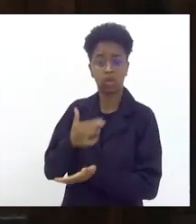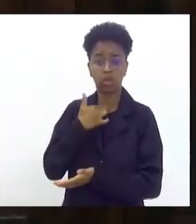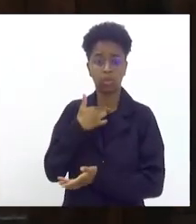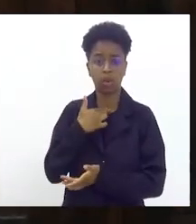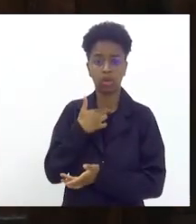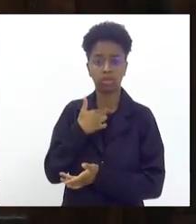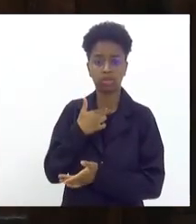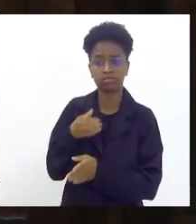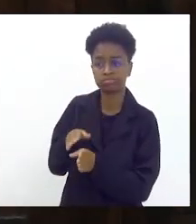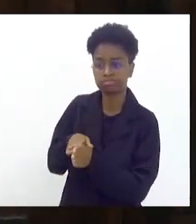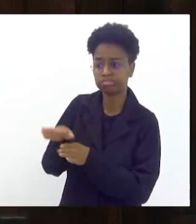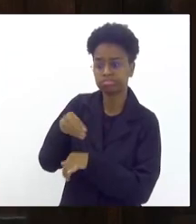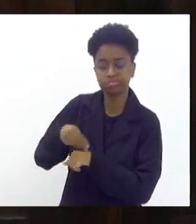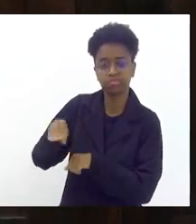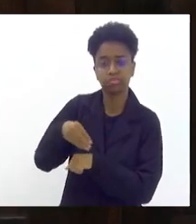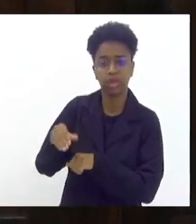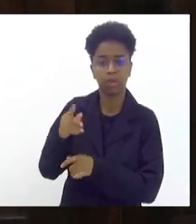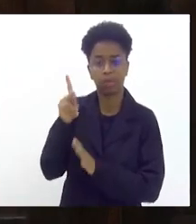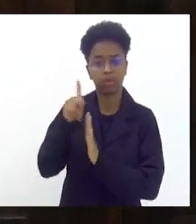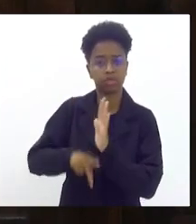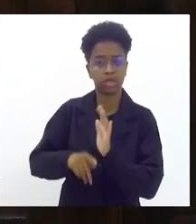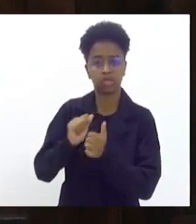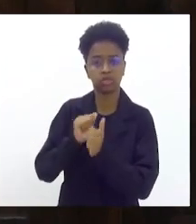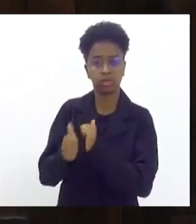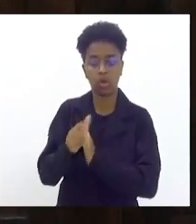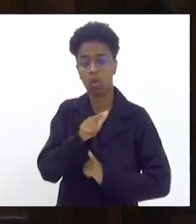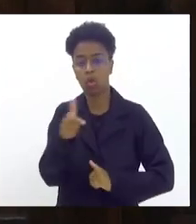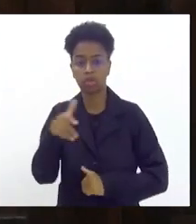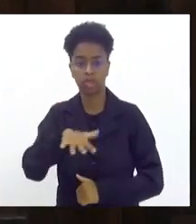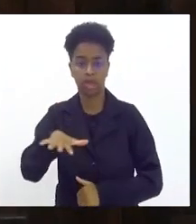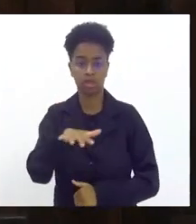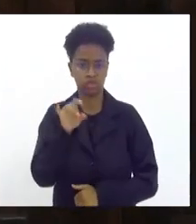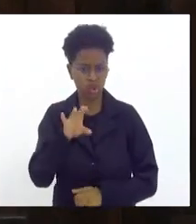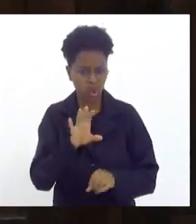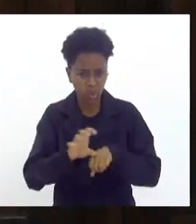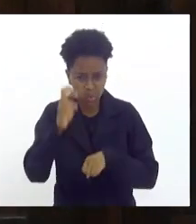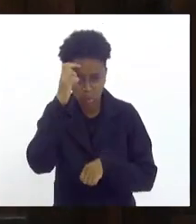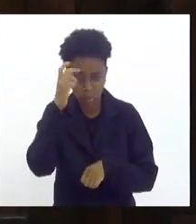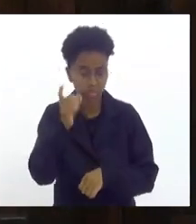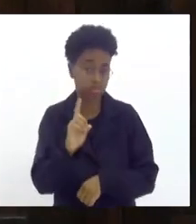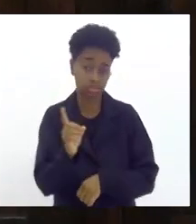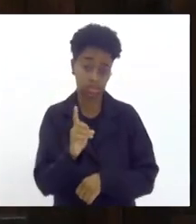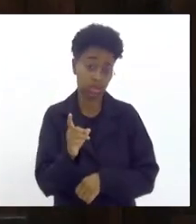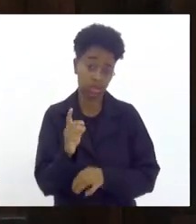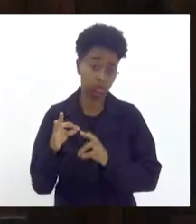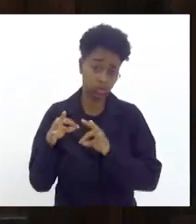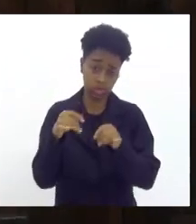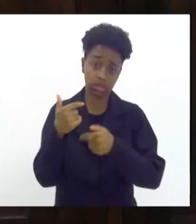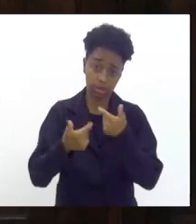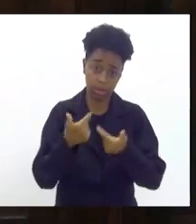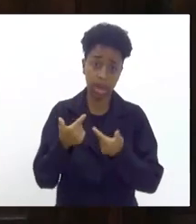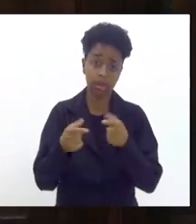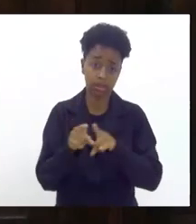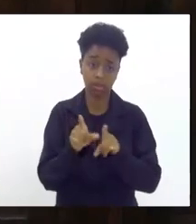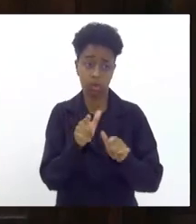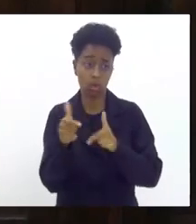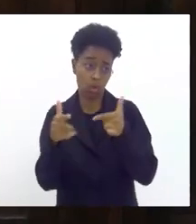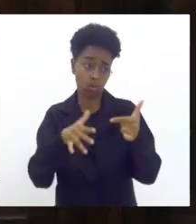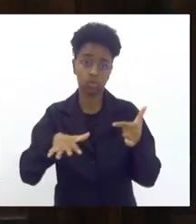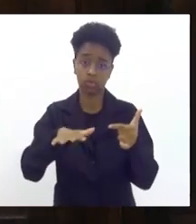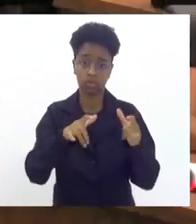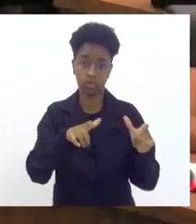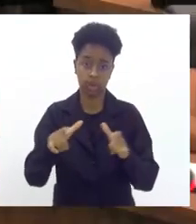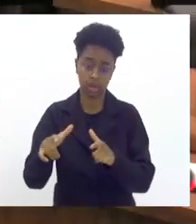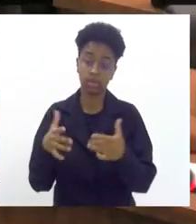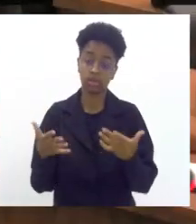projeto esportivo de outra área, a não ser o cultural? Todo mundo trabalha, não só no desfile, mas nas outras questões. Então, eu acho que